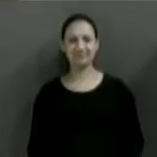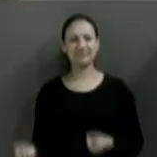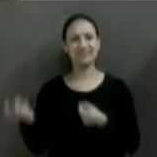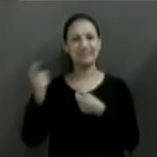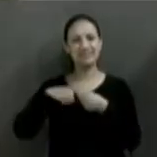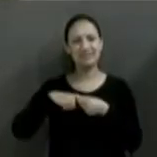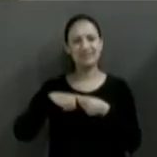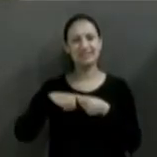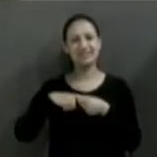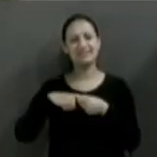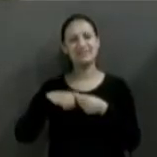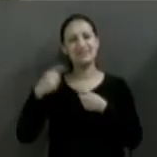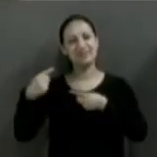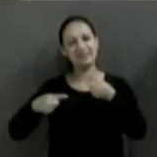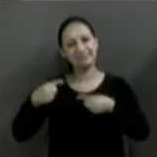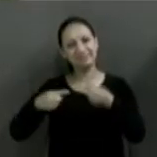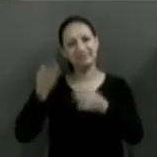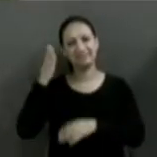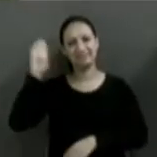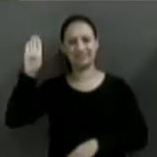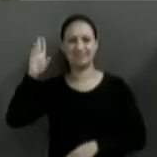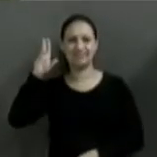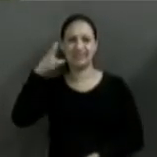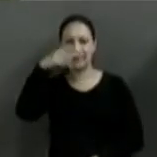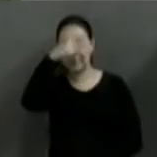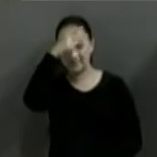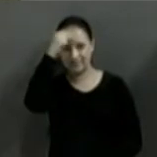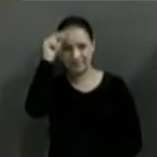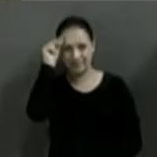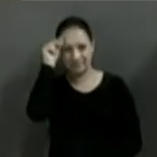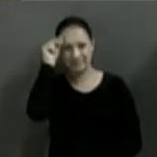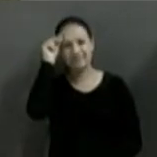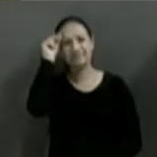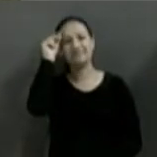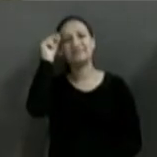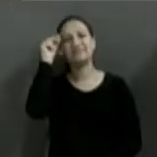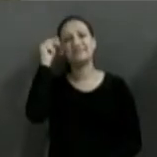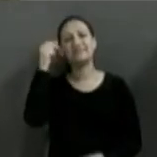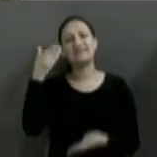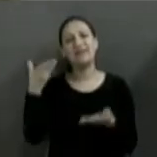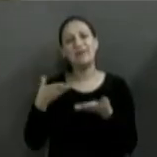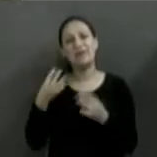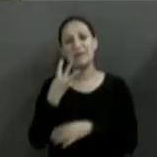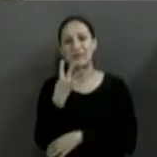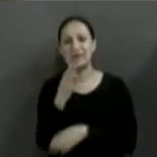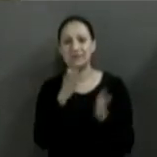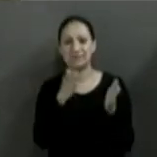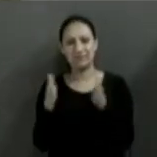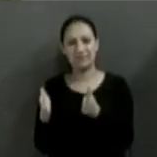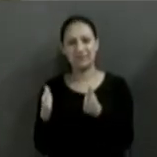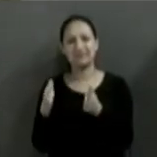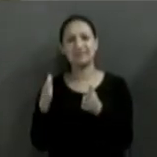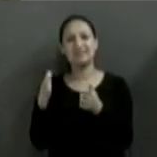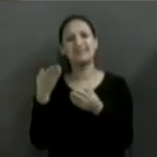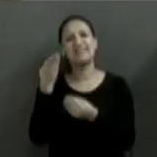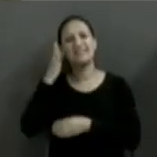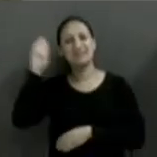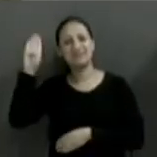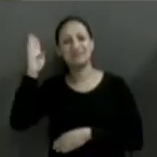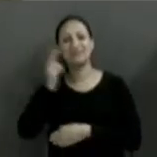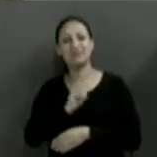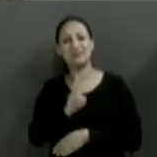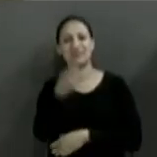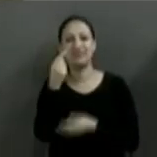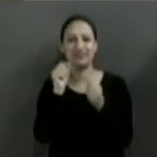Voltando com o debate dos candidatos a prefeito de Campo Bom, e neste quarto bloco, o candidato continuará